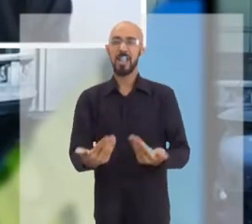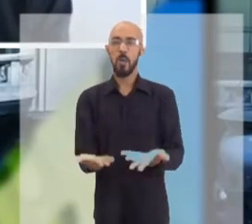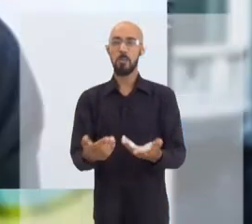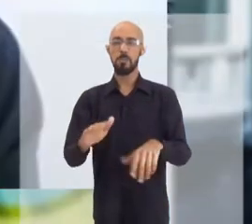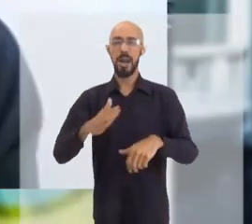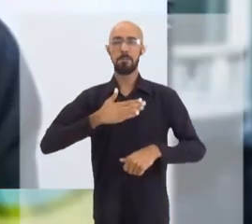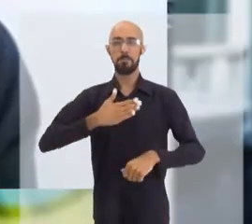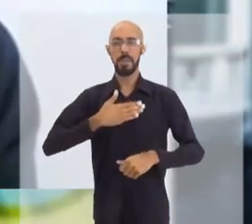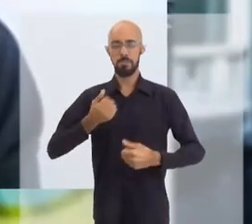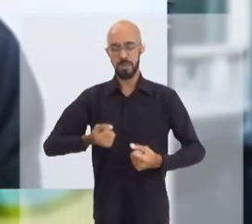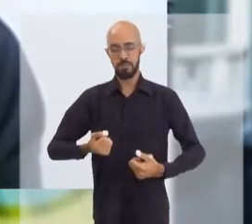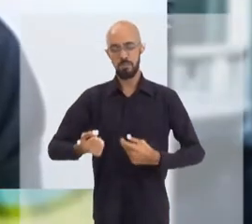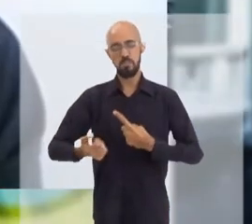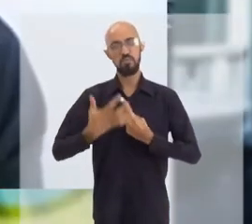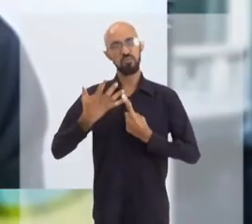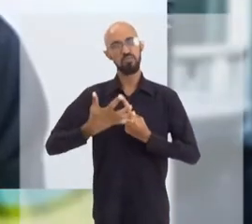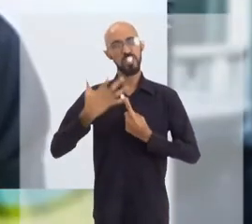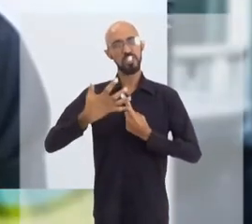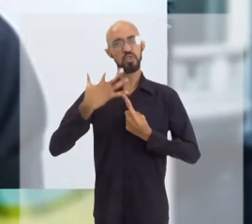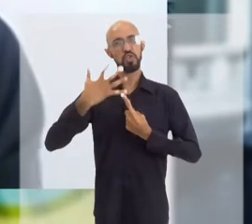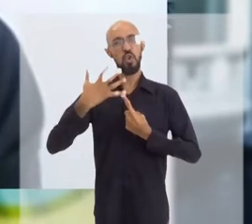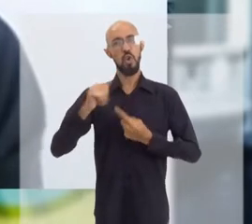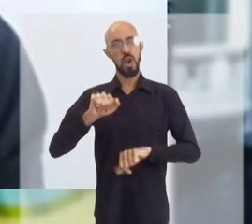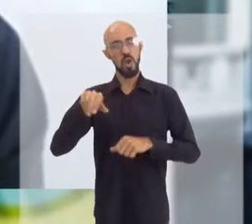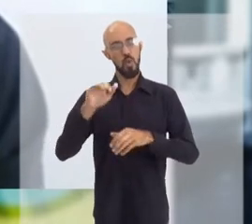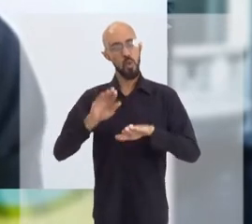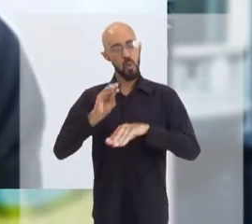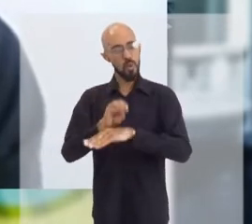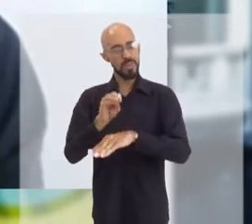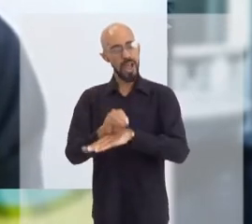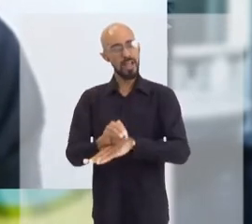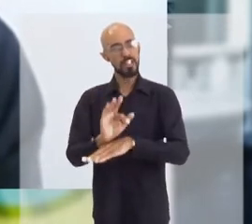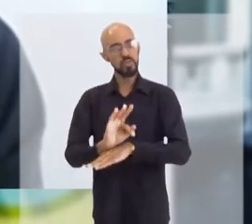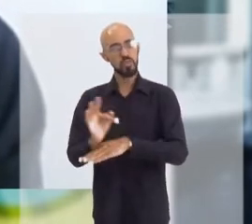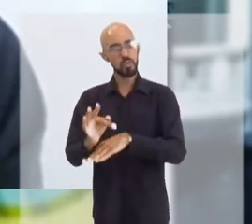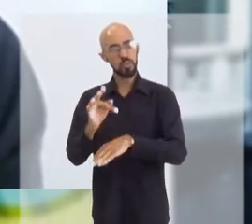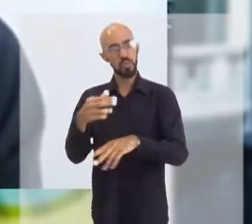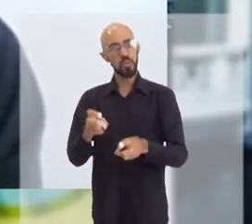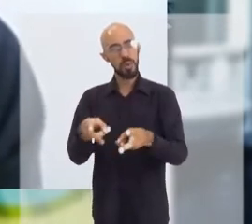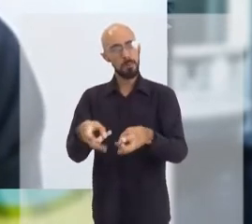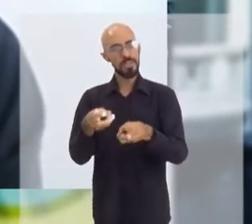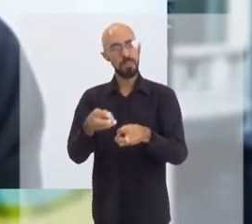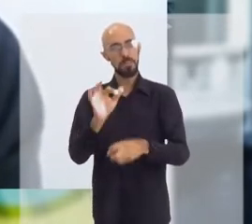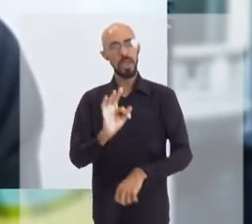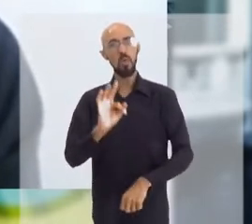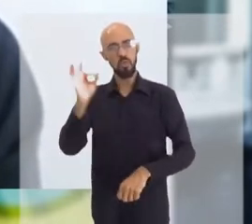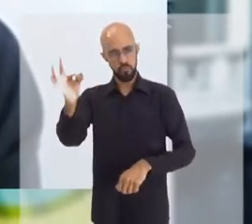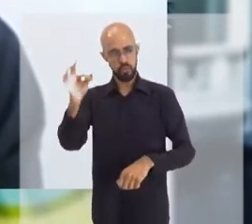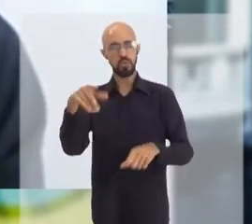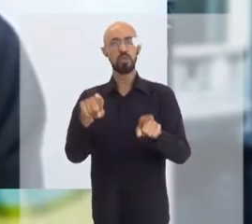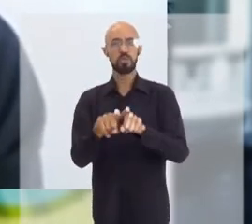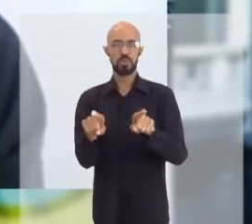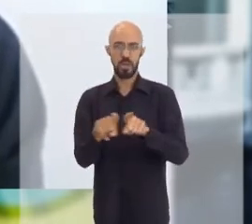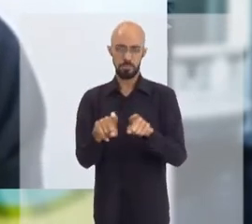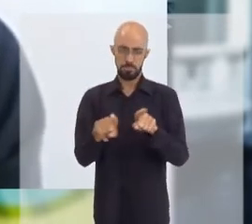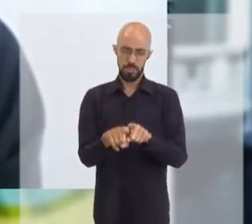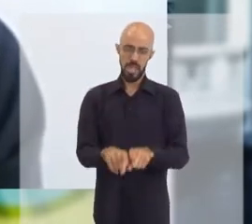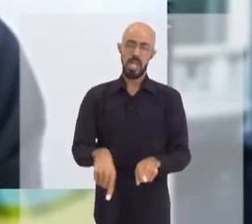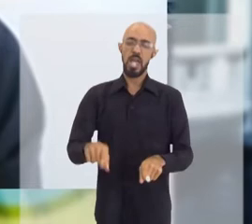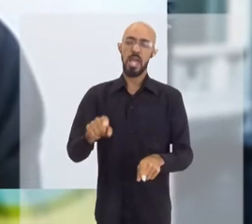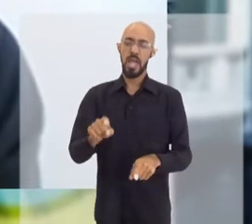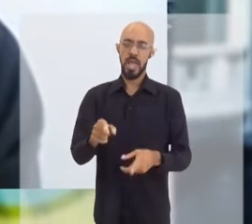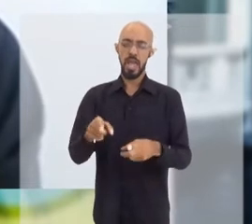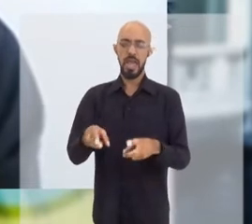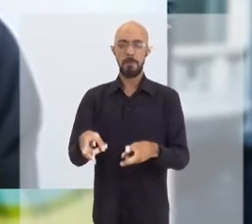realmente me motivou muito a cuidar desse futuro e olhar para frente. Eu acho que cuidar de crianças, ter o olhar na